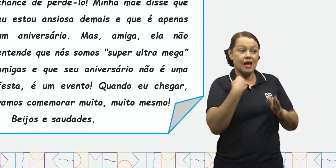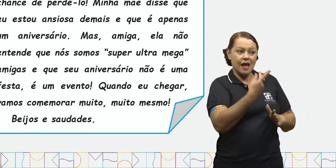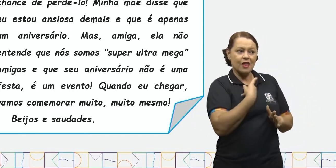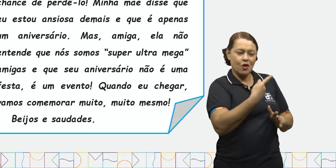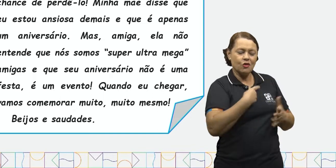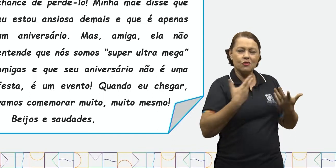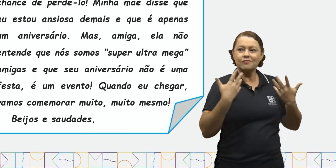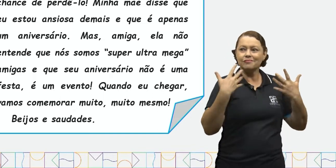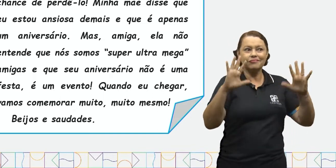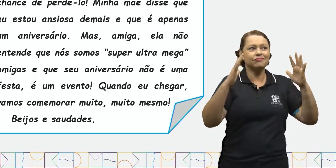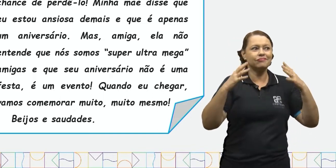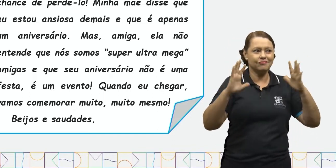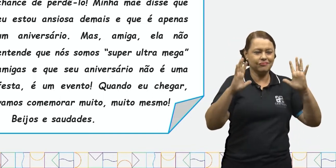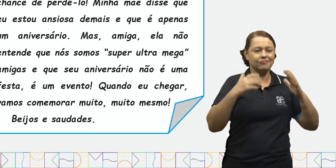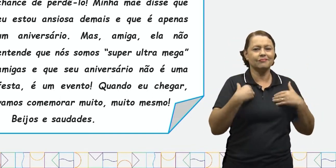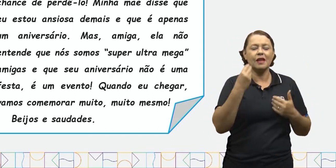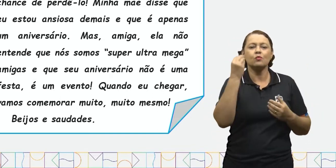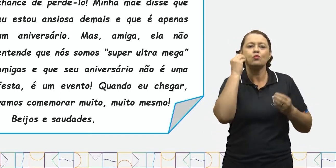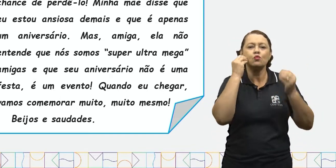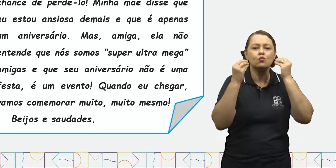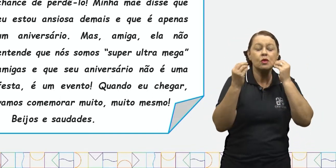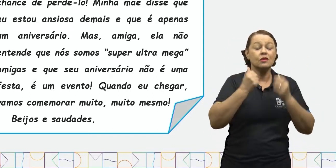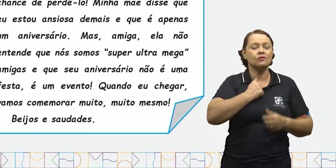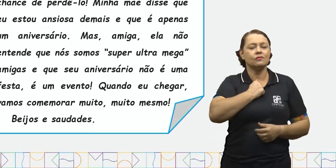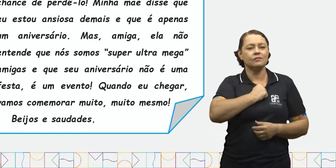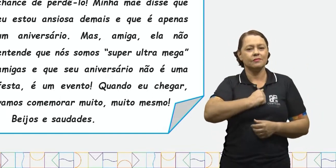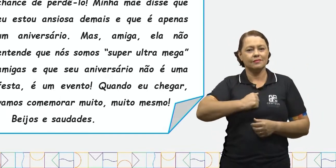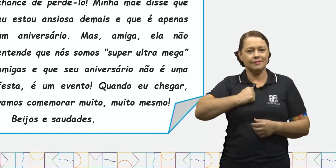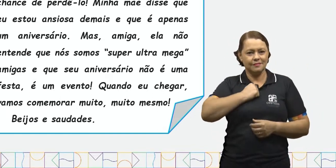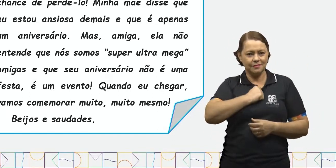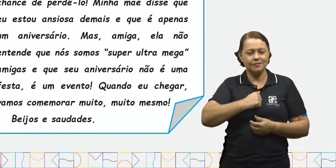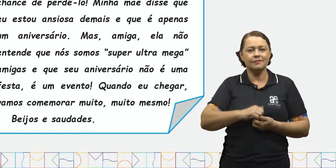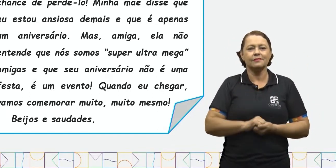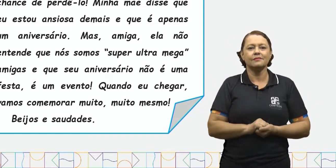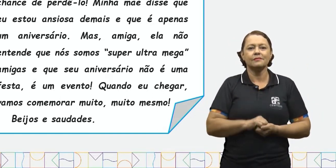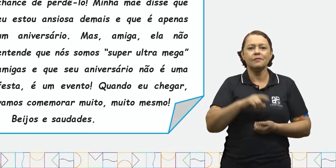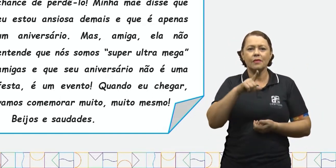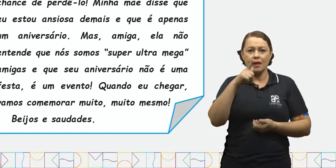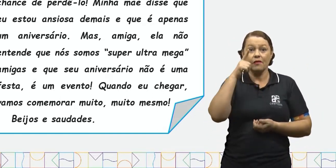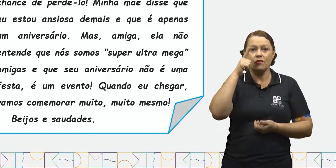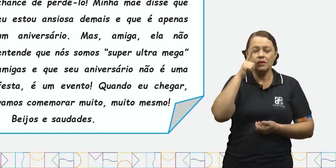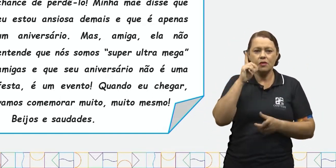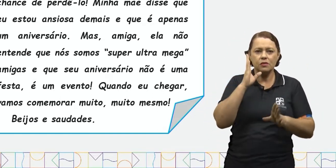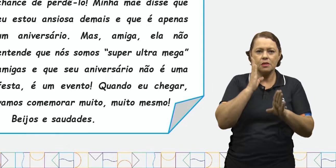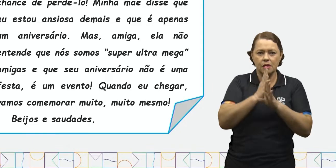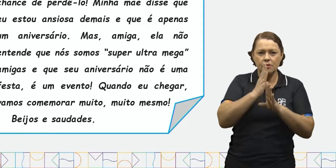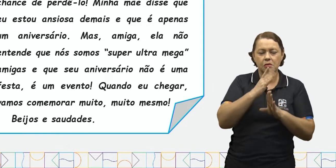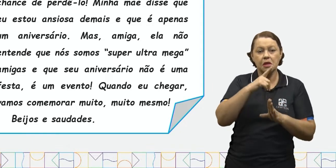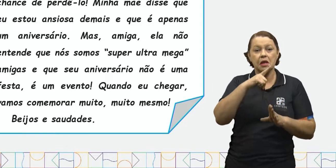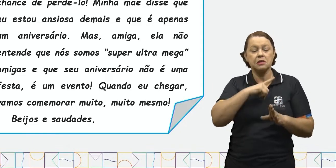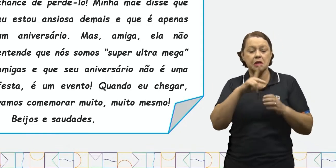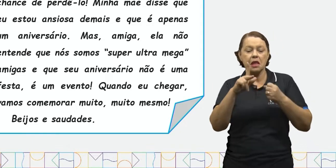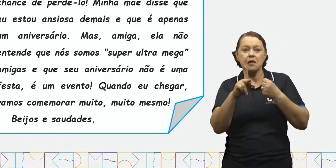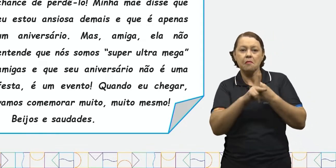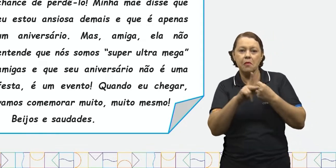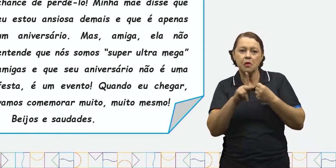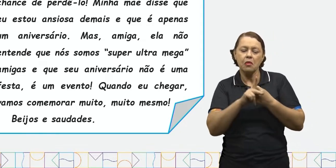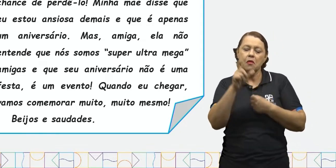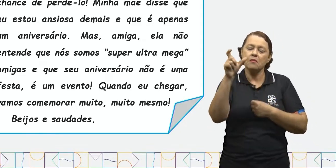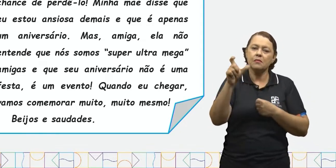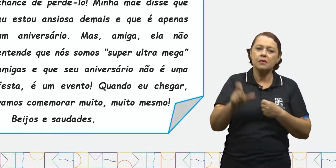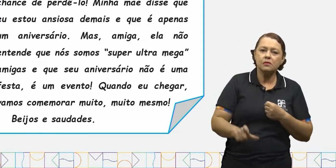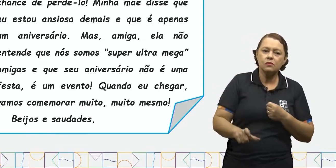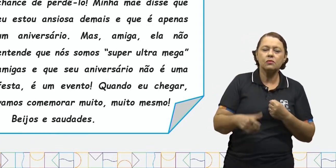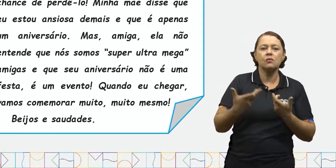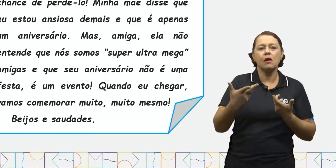muito mesmo. Beijos e saudades. Você conseguiu identificar se há algum pronome pessoal,